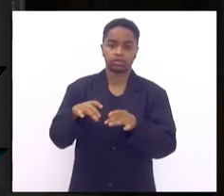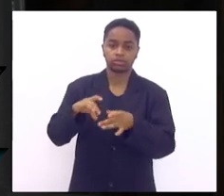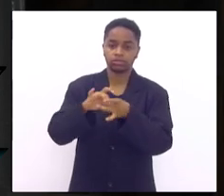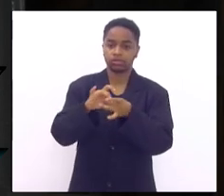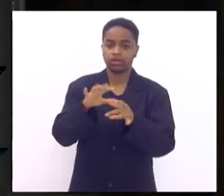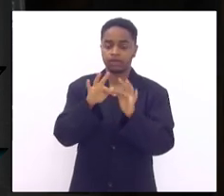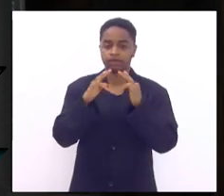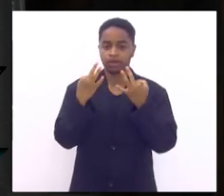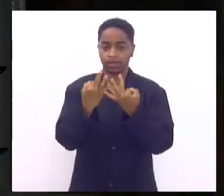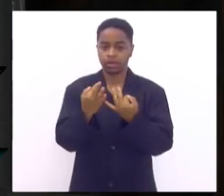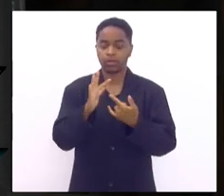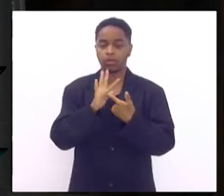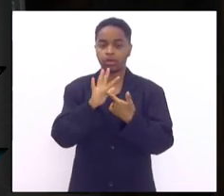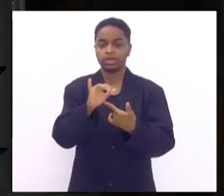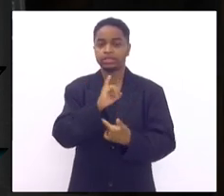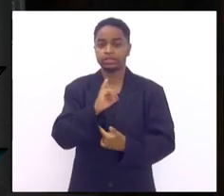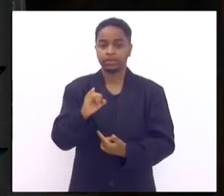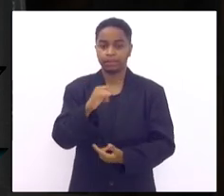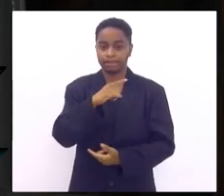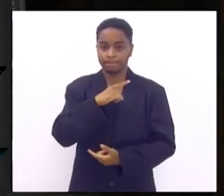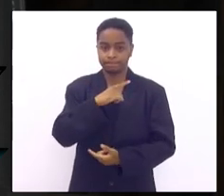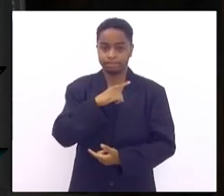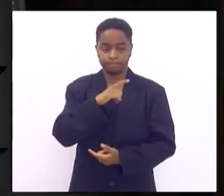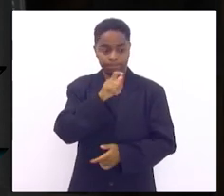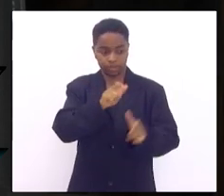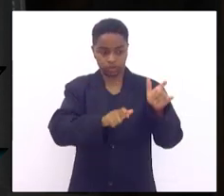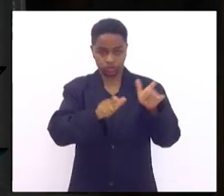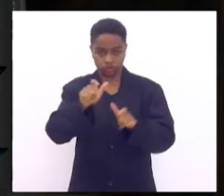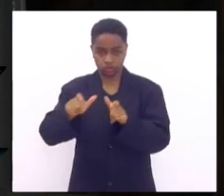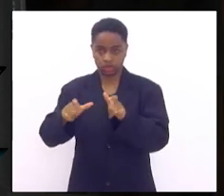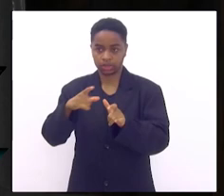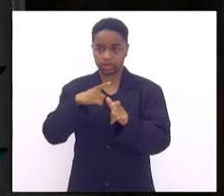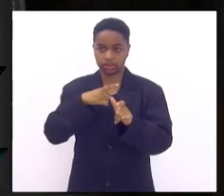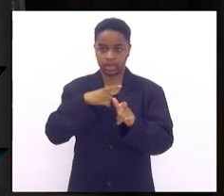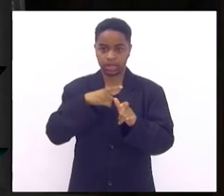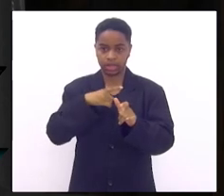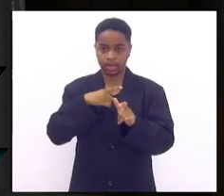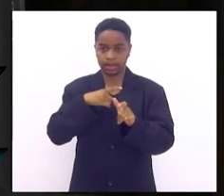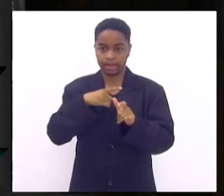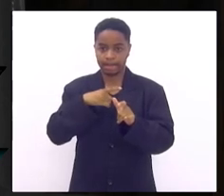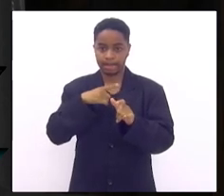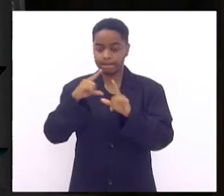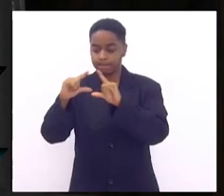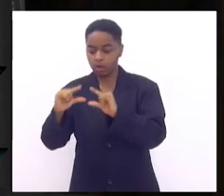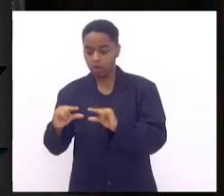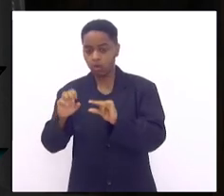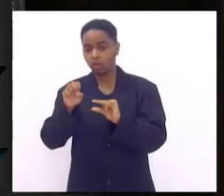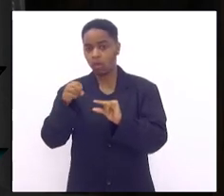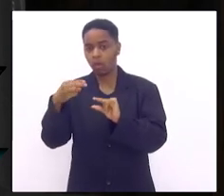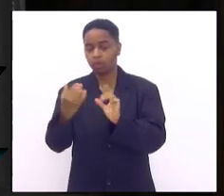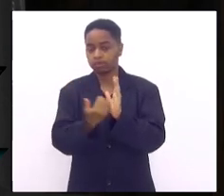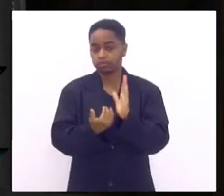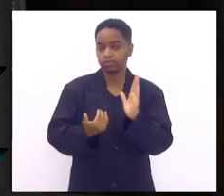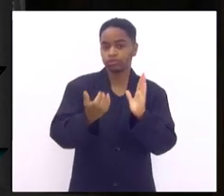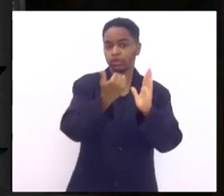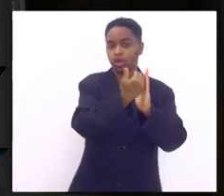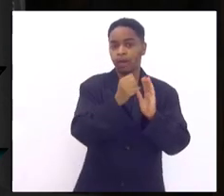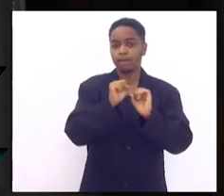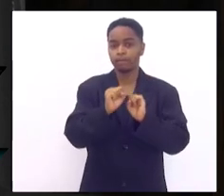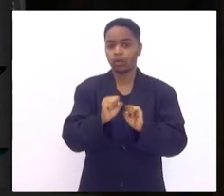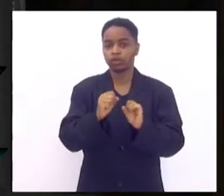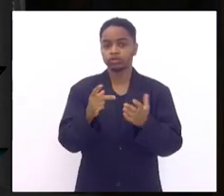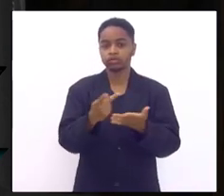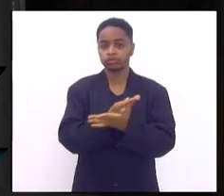pontuação que vai classificar essa pessoa do nível baixo ao muito elevado de desenvolver